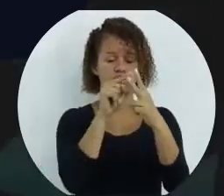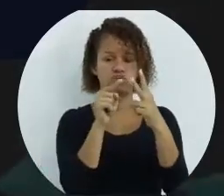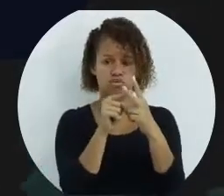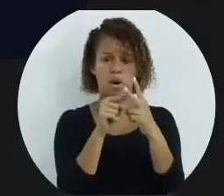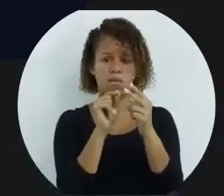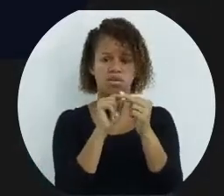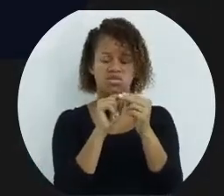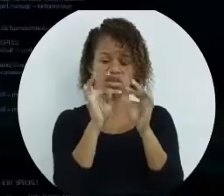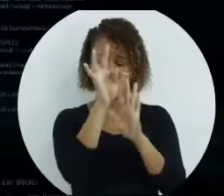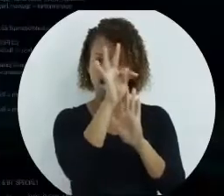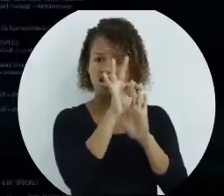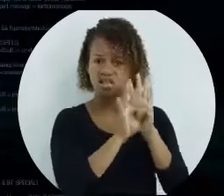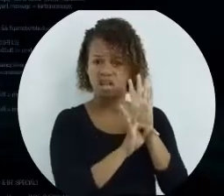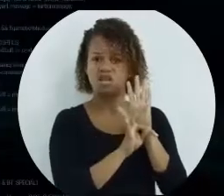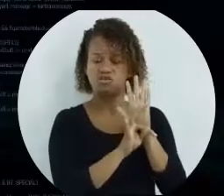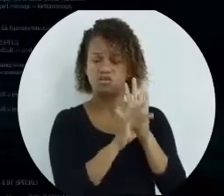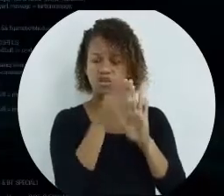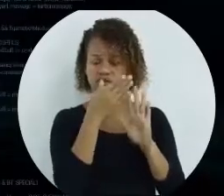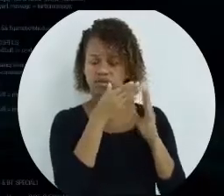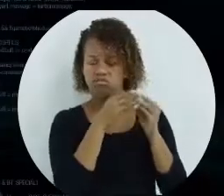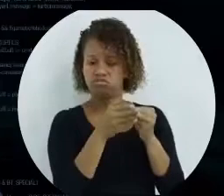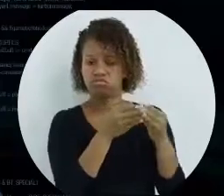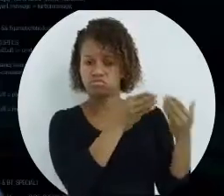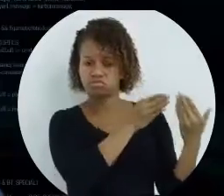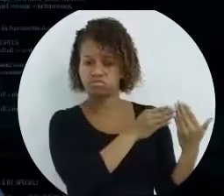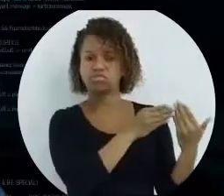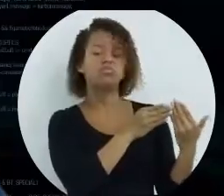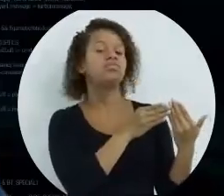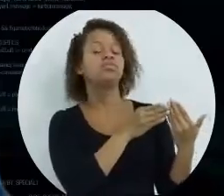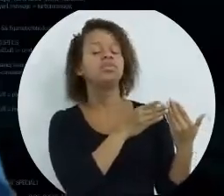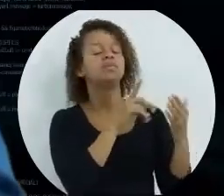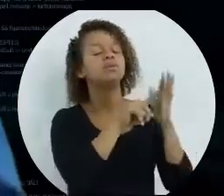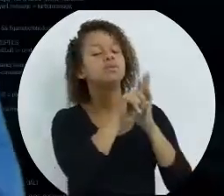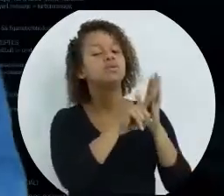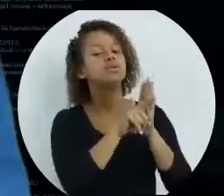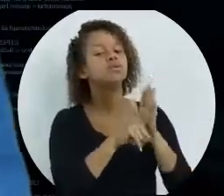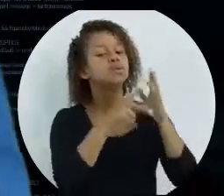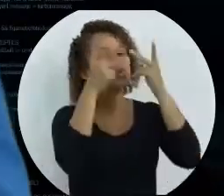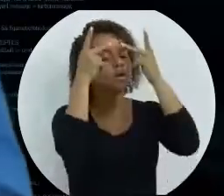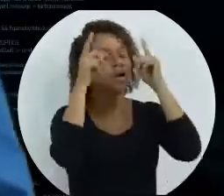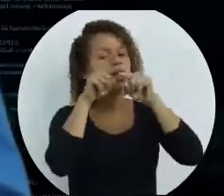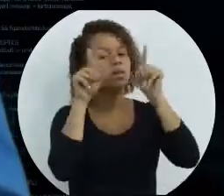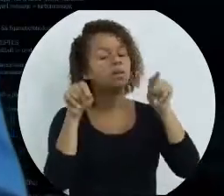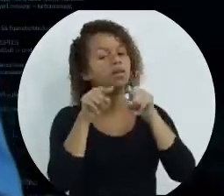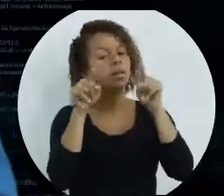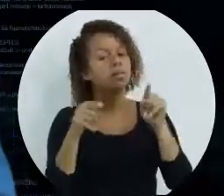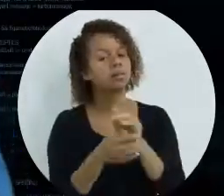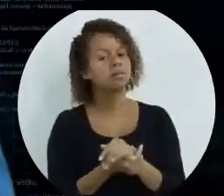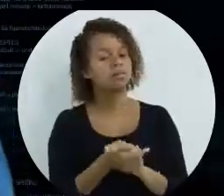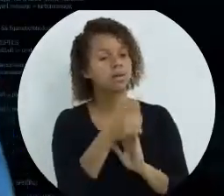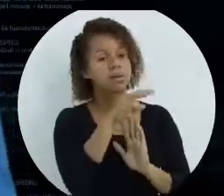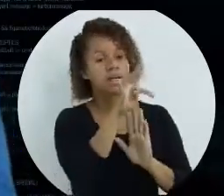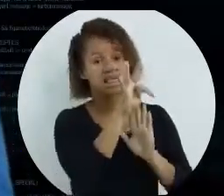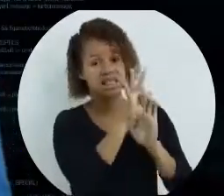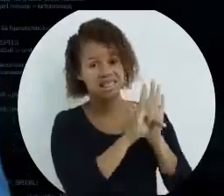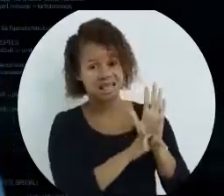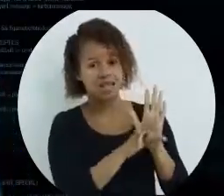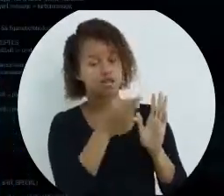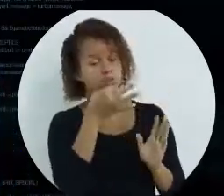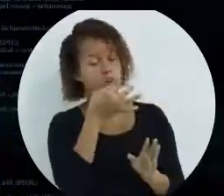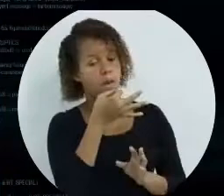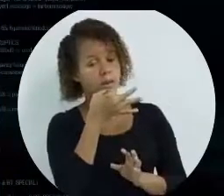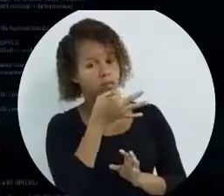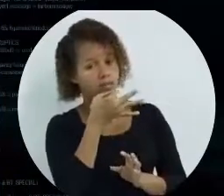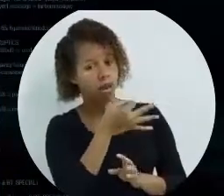esse texto que vai ser ignorado pelo navegador, pelo computador. Esse texto a gente chama de comentários.